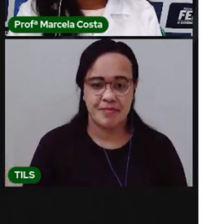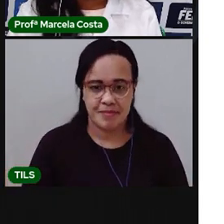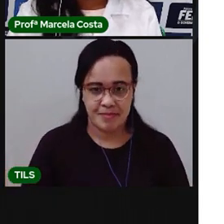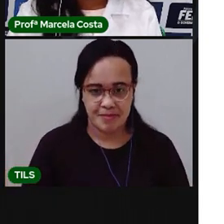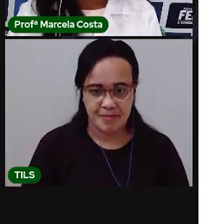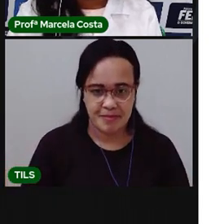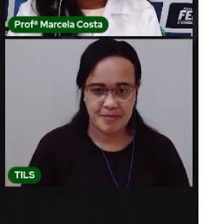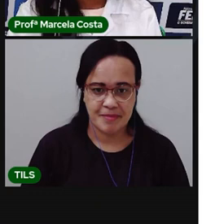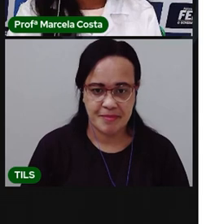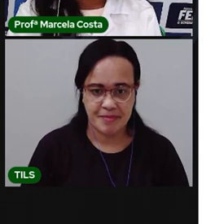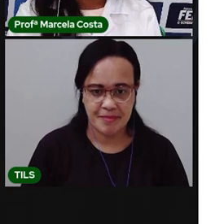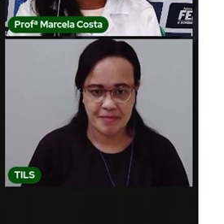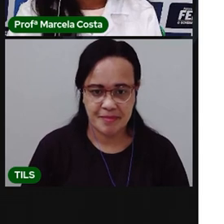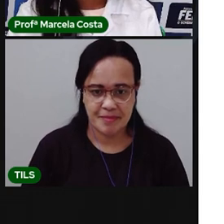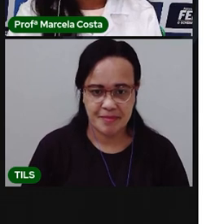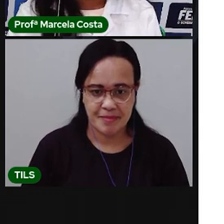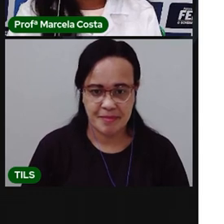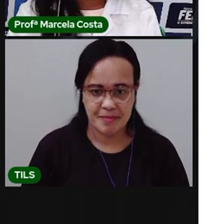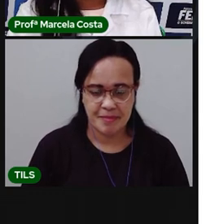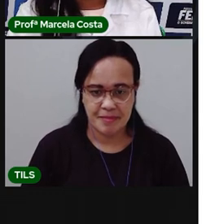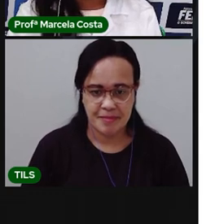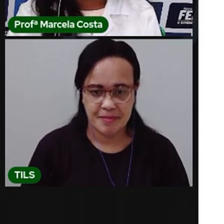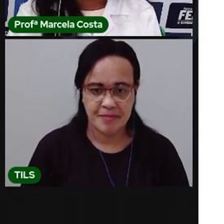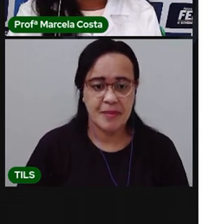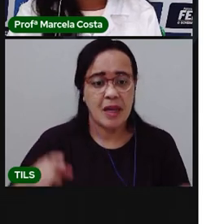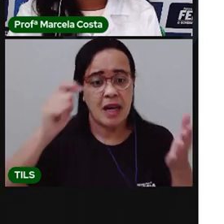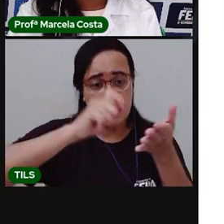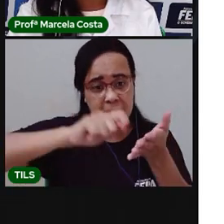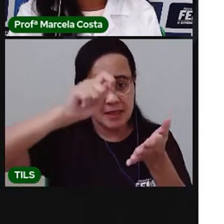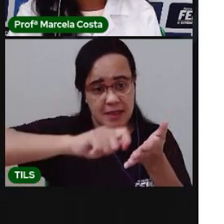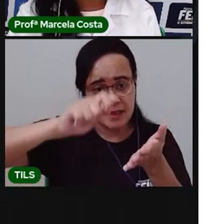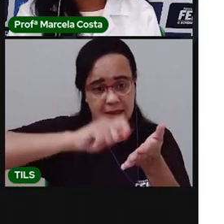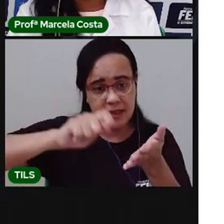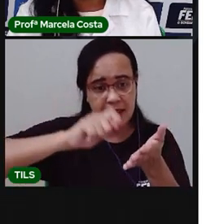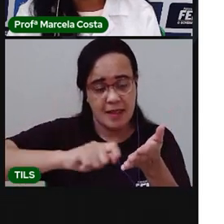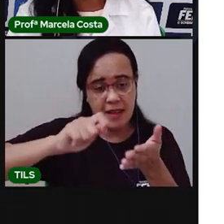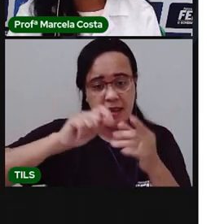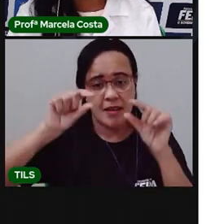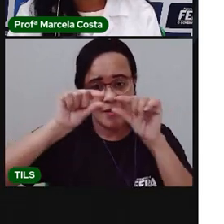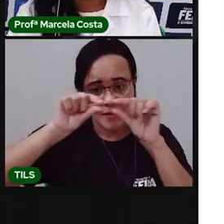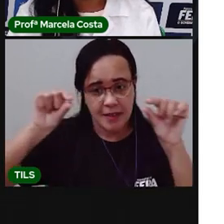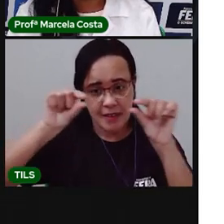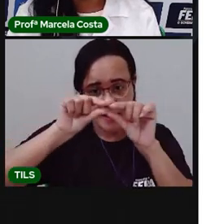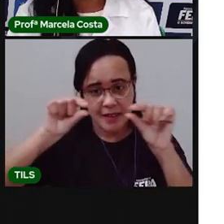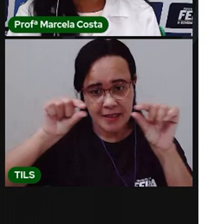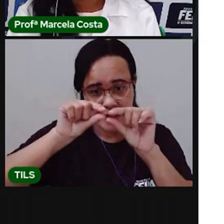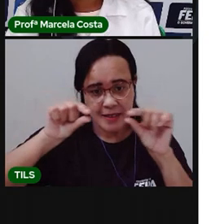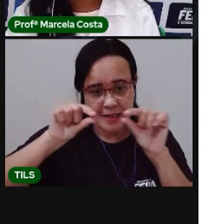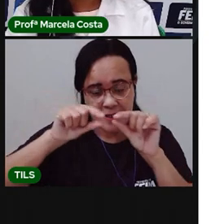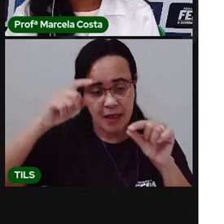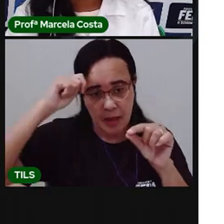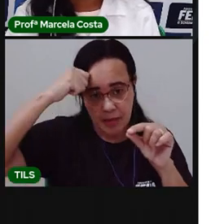Circulei. Agora eu vou escrever essa palavra nessa linha. Tá bom?